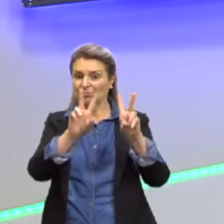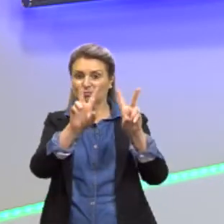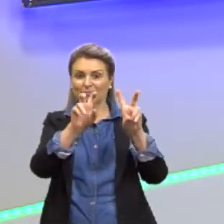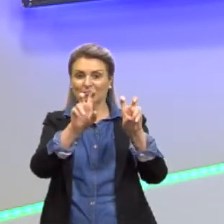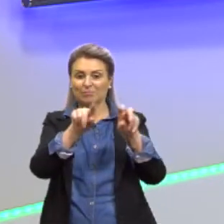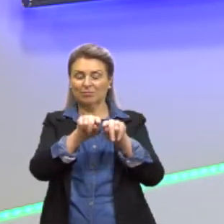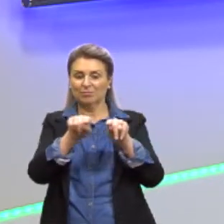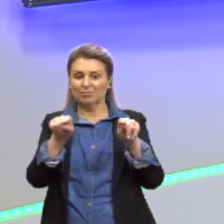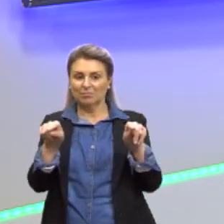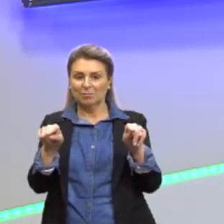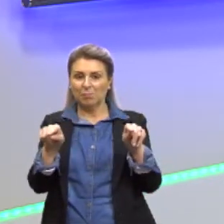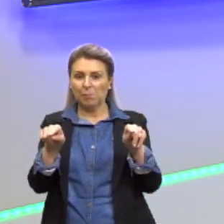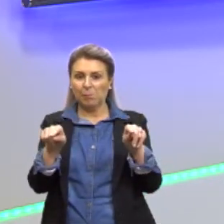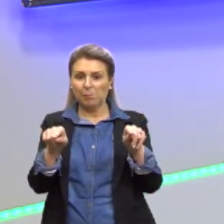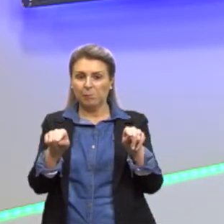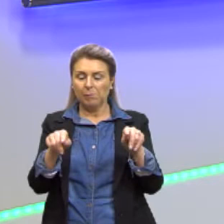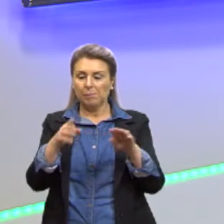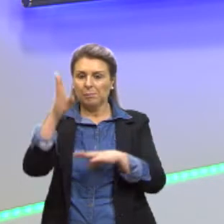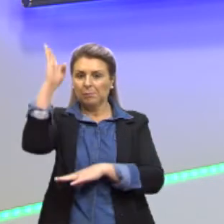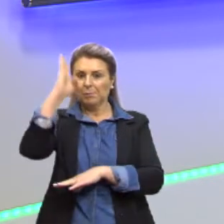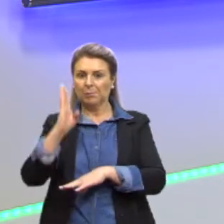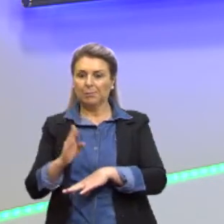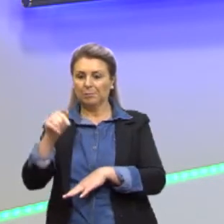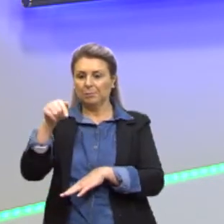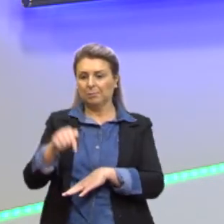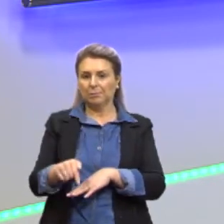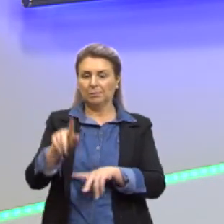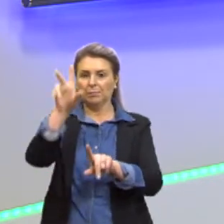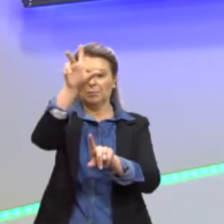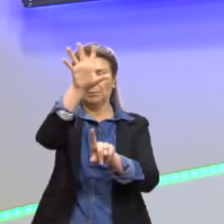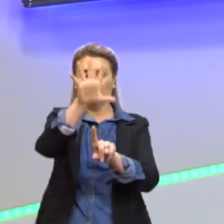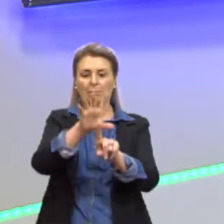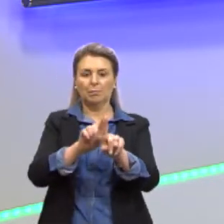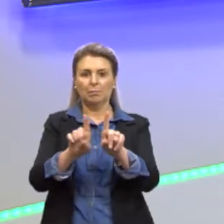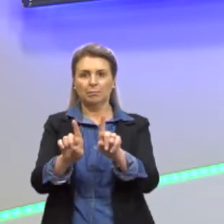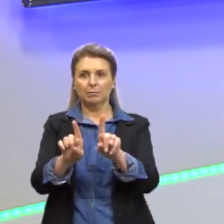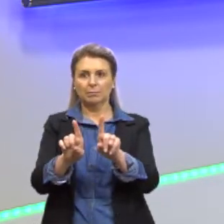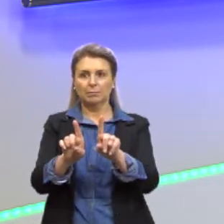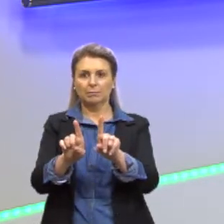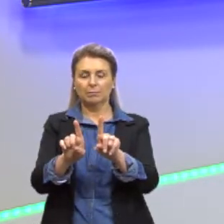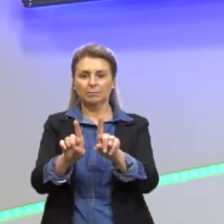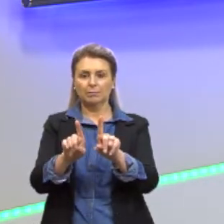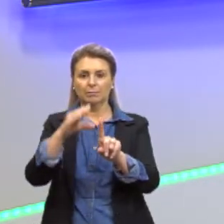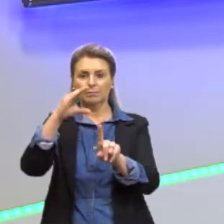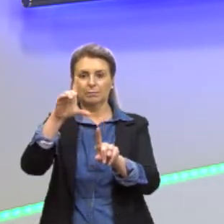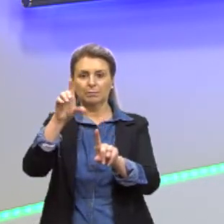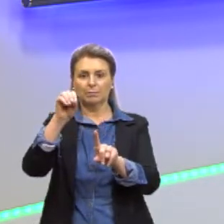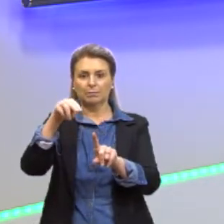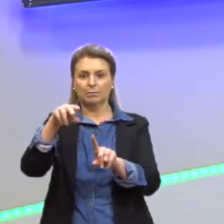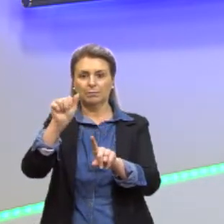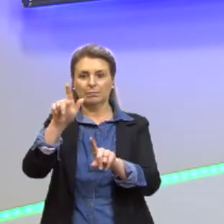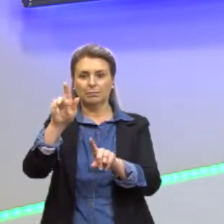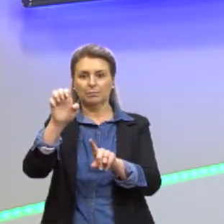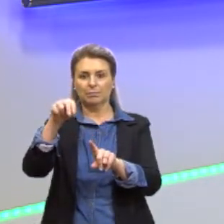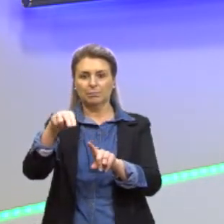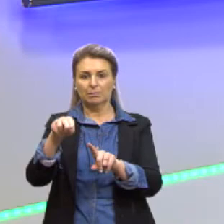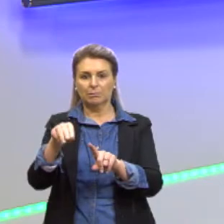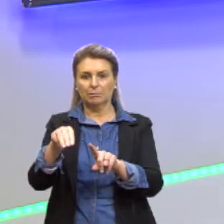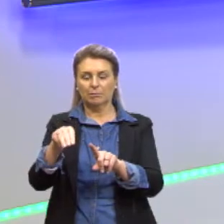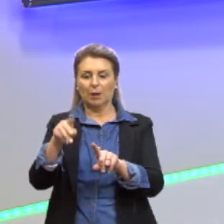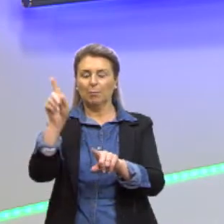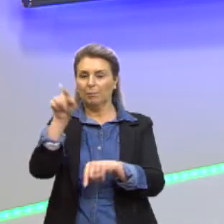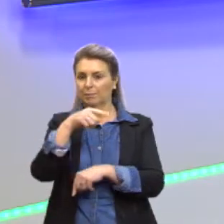Mas, no Brasil, a clonagem, nesses termos, digamos assim, ela é